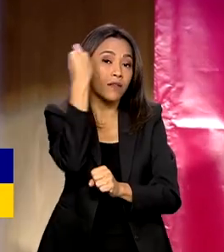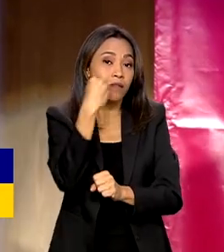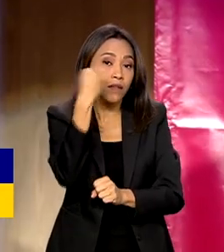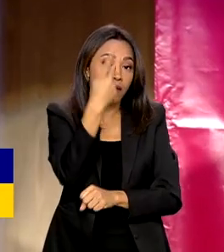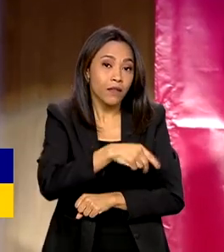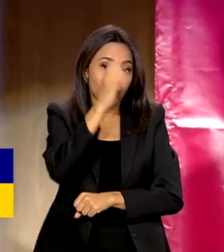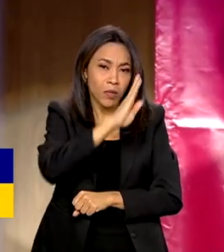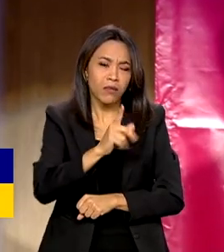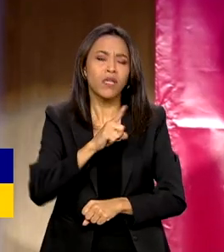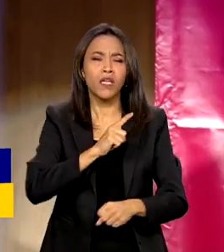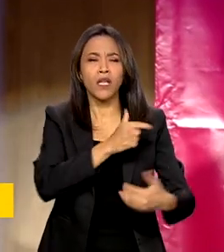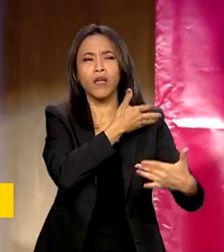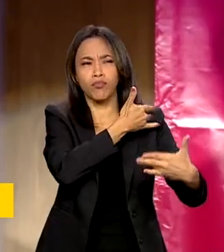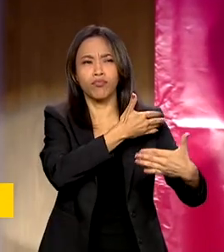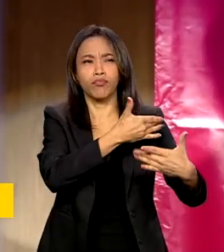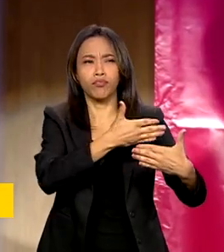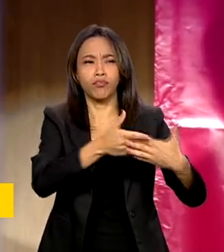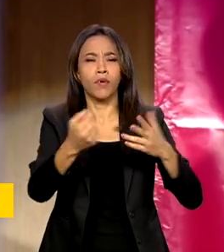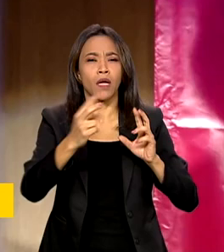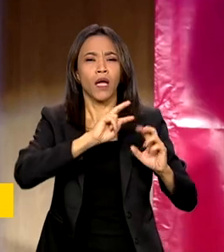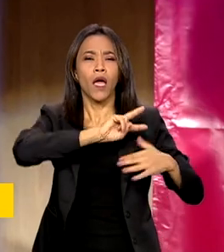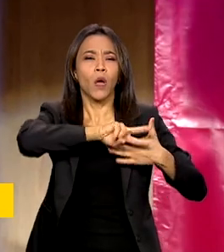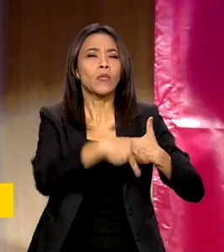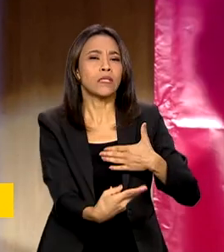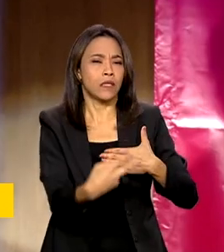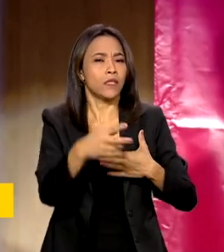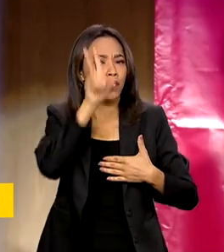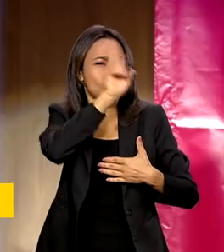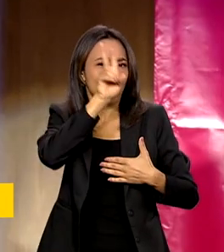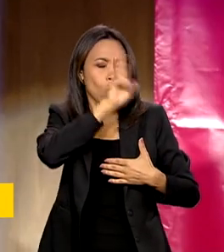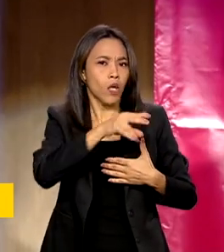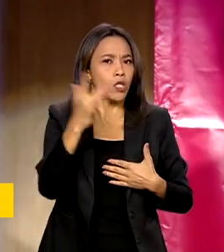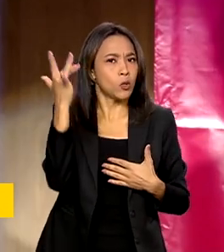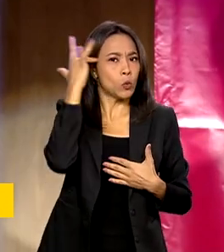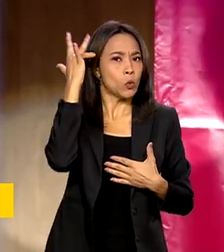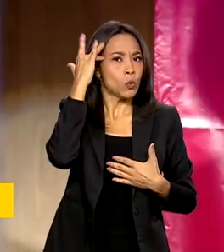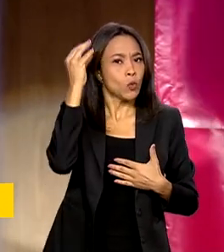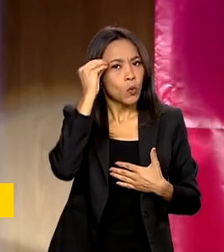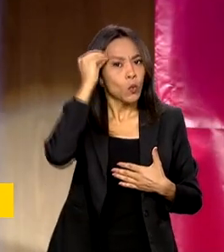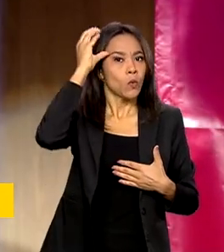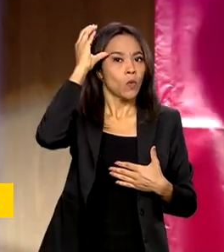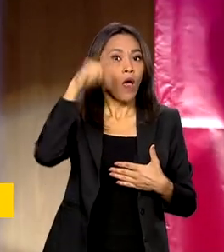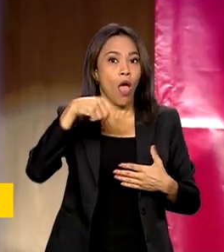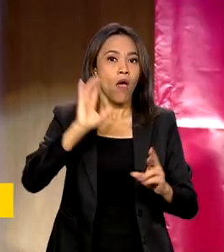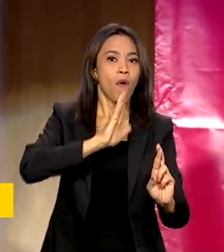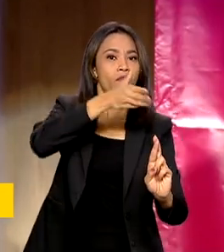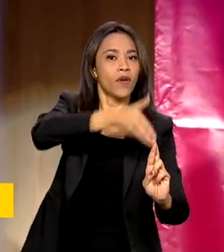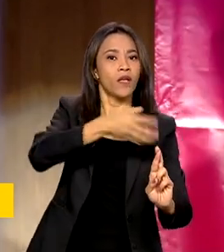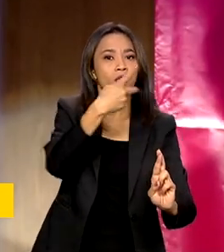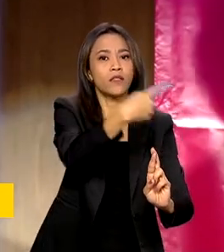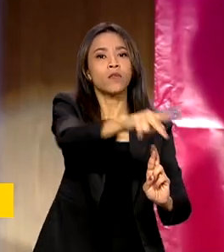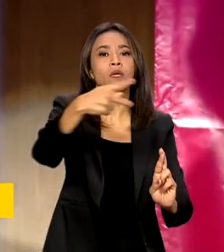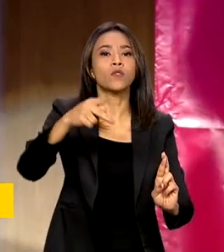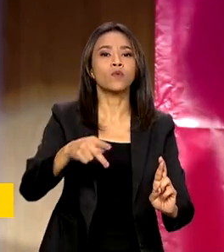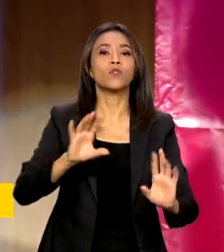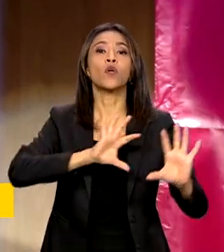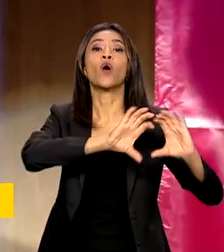tenham as suas trajetórias reconhecidas e detenham um notório conhecimento, sendo referências para os seus territórios e comunidades.